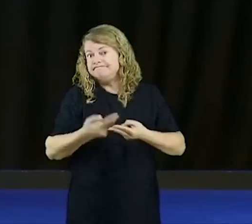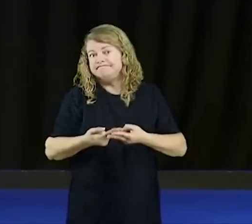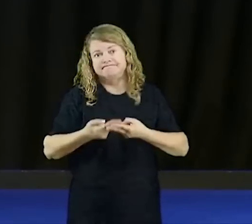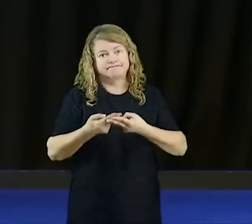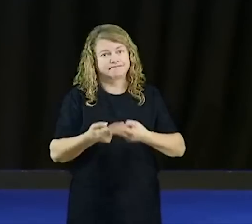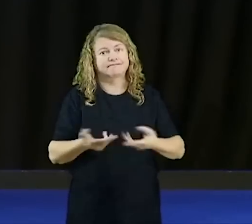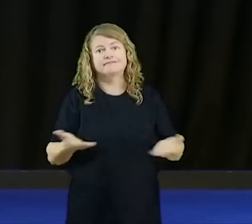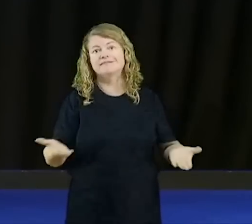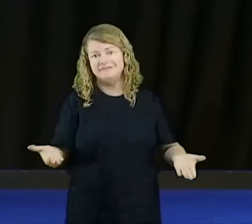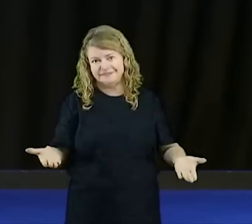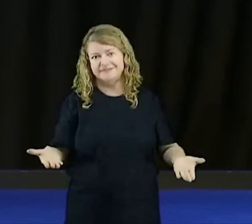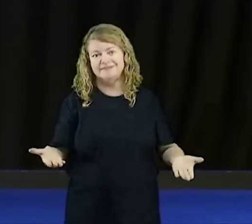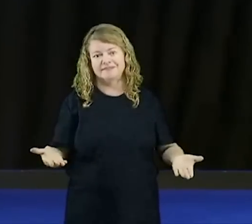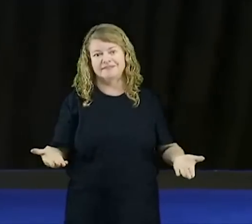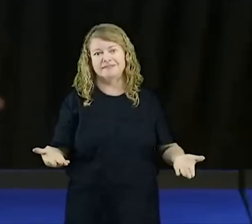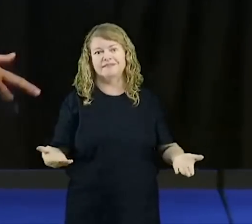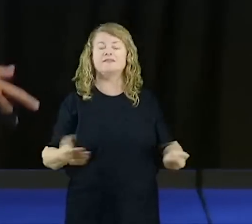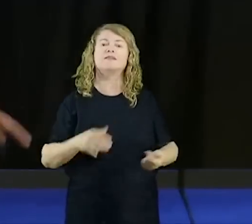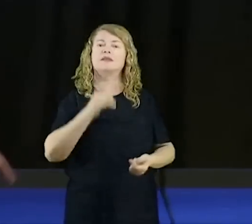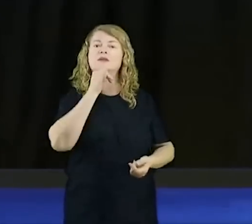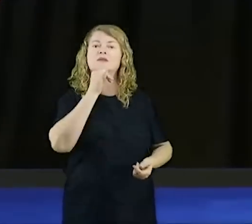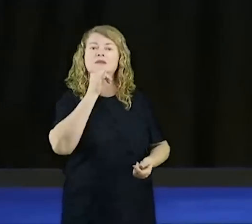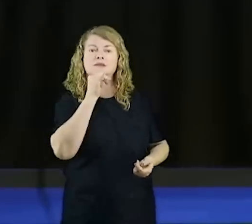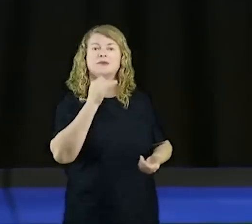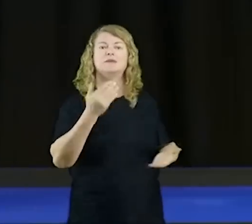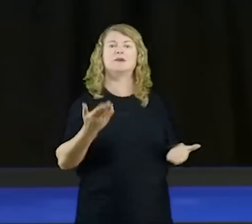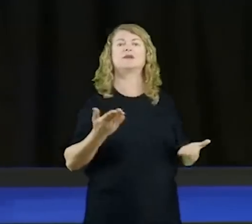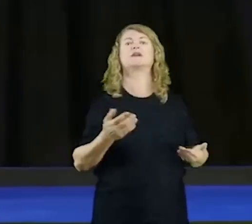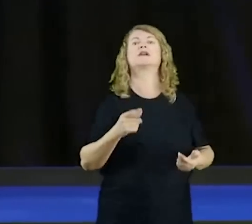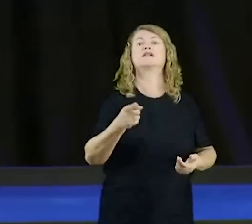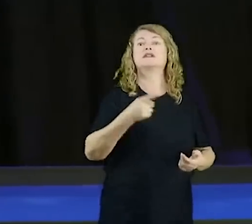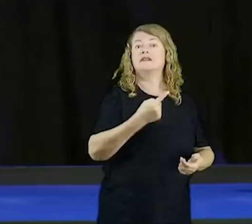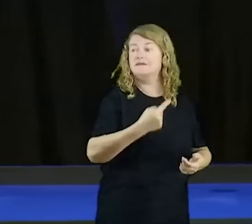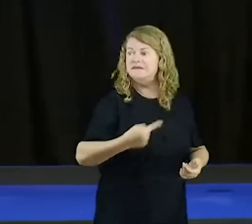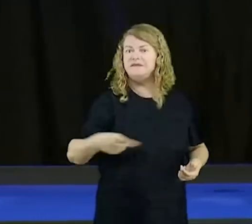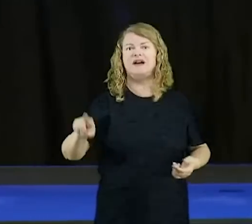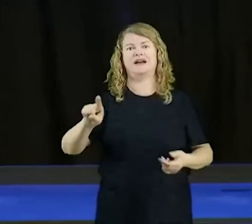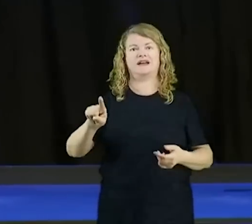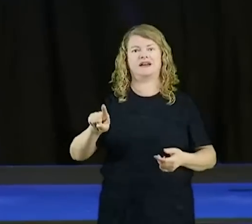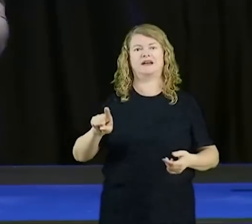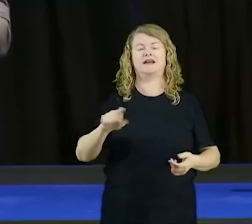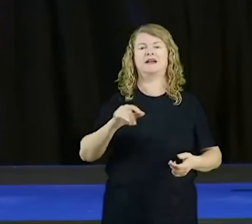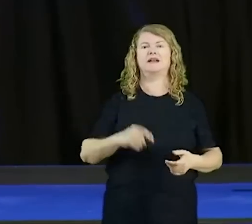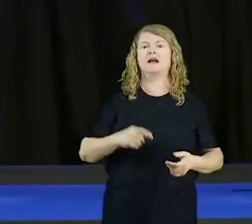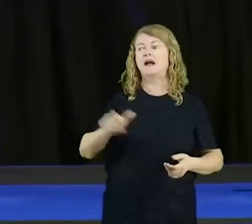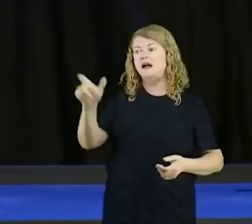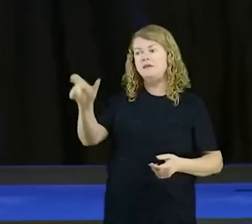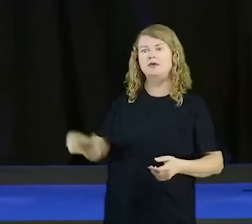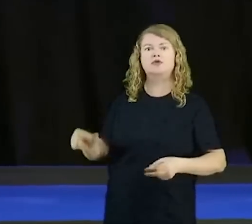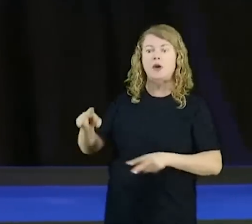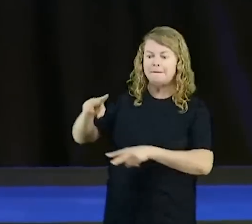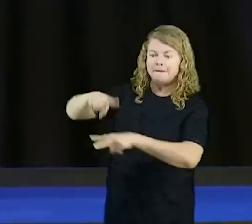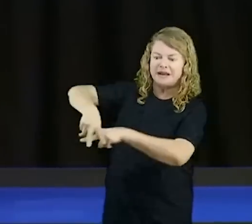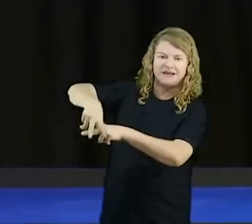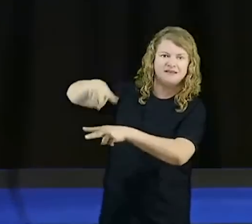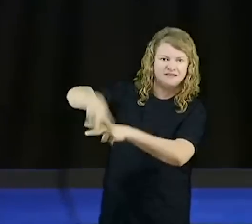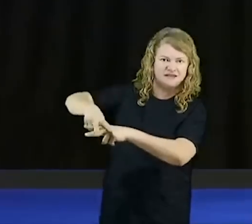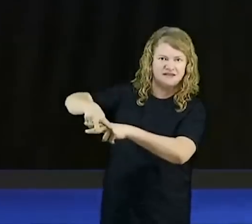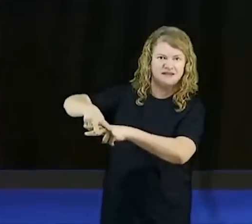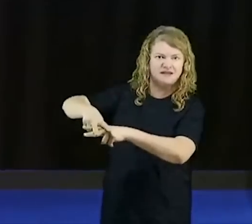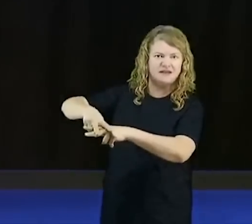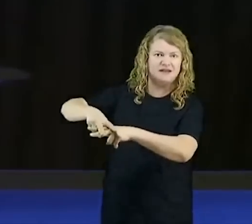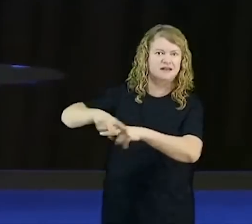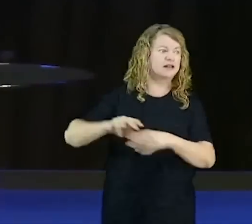habeas corpus, aqui, doutora Hel, dos advogados, conhecem muito bem isso, e você leva, na porta da prisão, lá para o